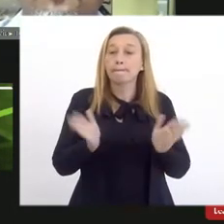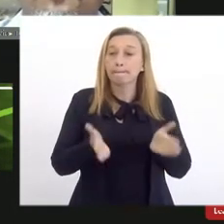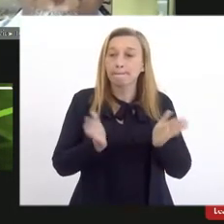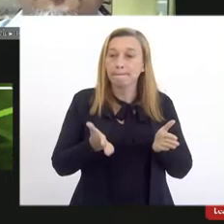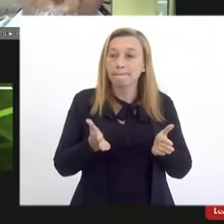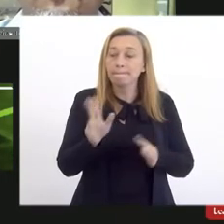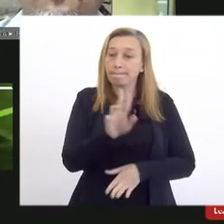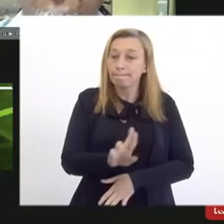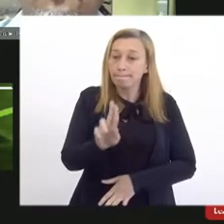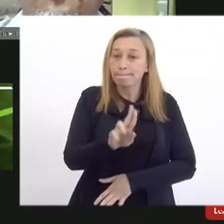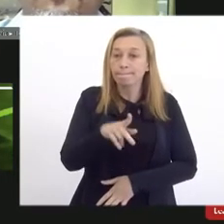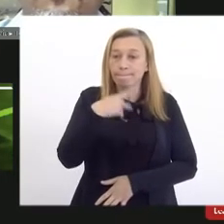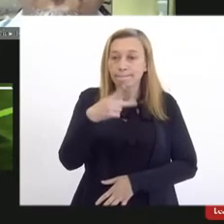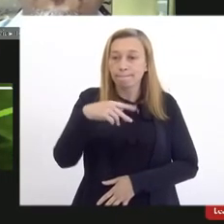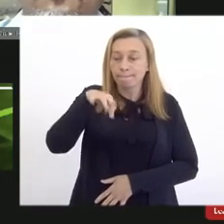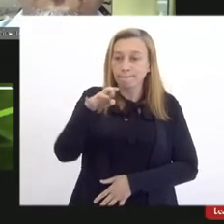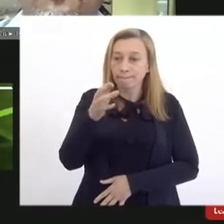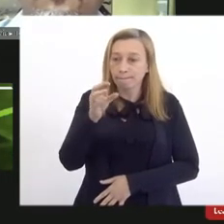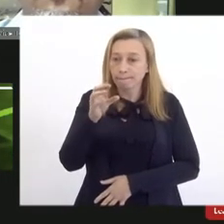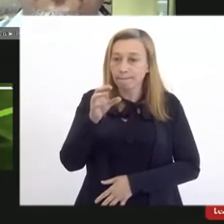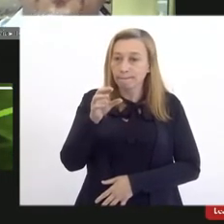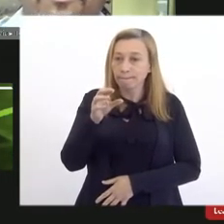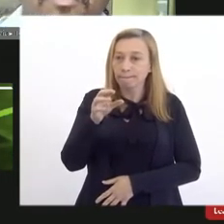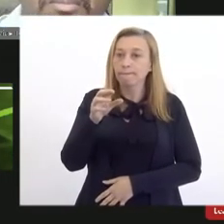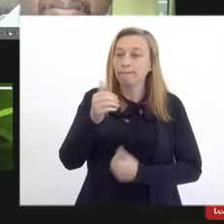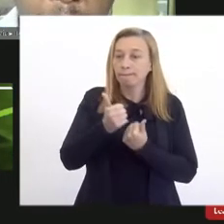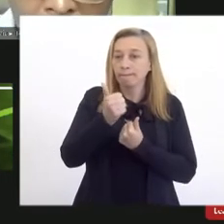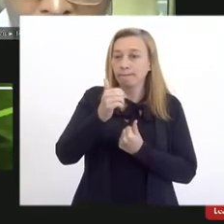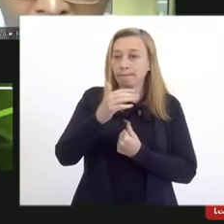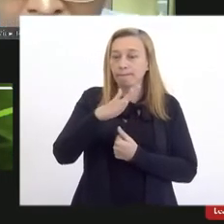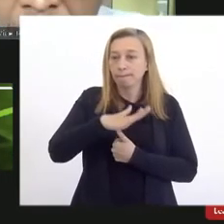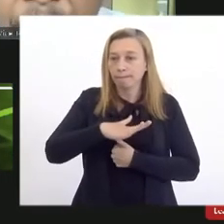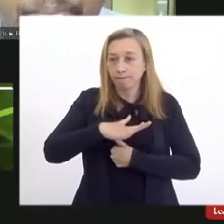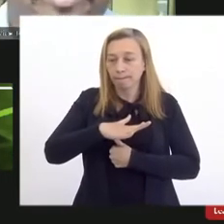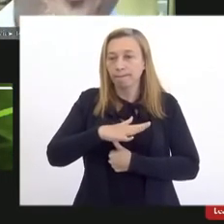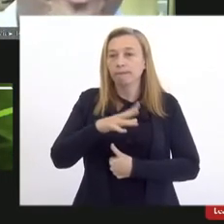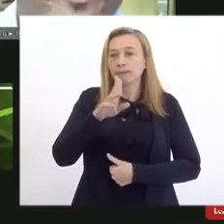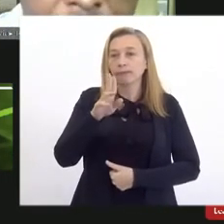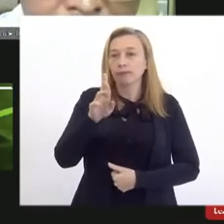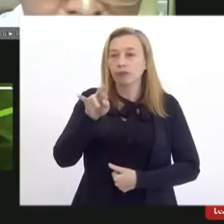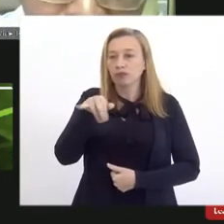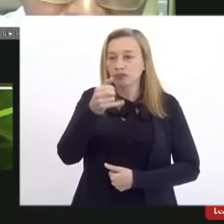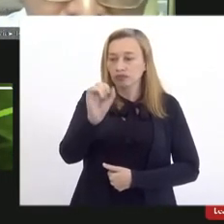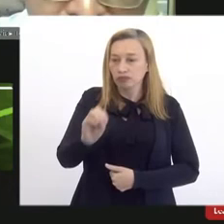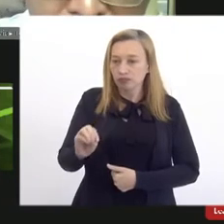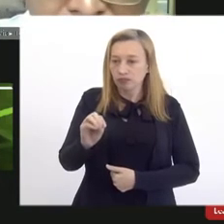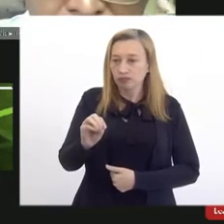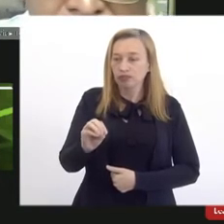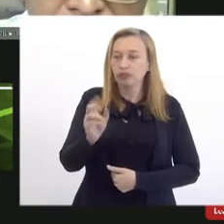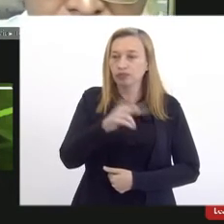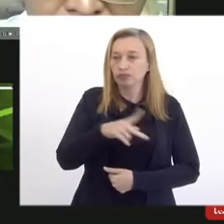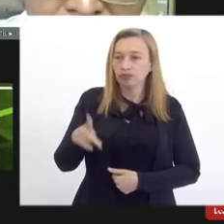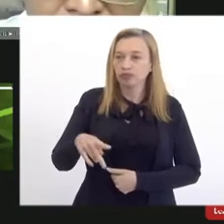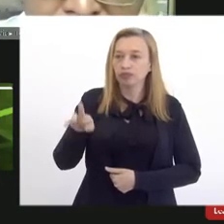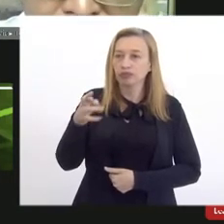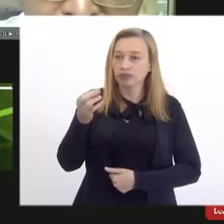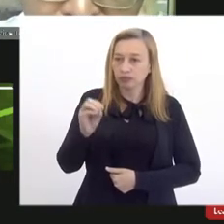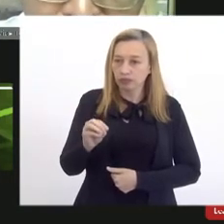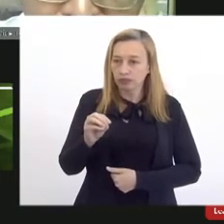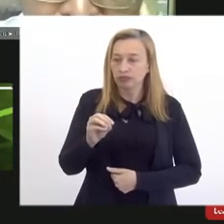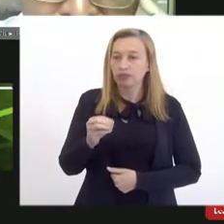chamo a fazer uso da palavra o magnífico vice-reitor da UESO, professor Dario. Obrigado pela presença, professor.